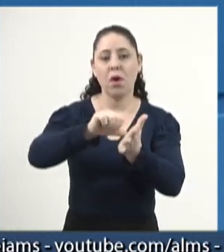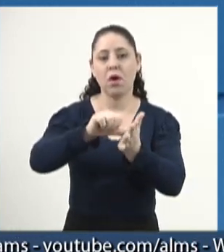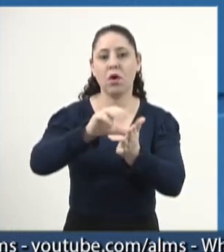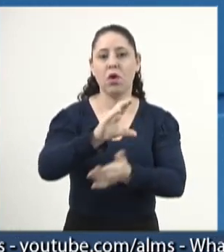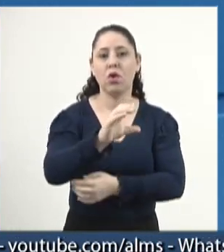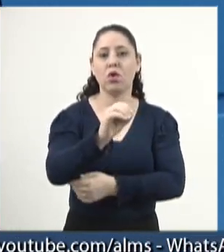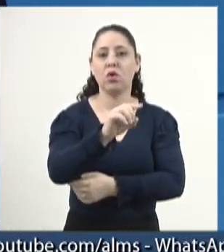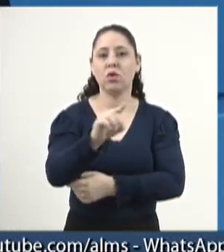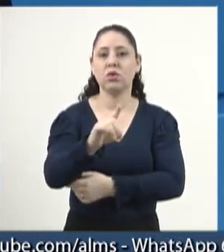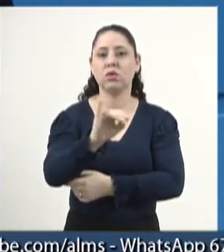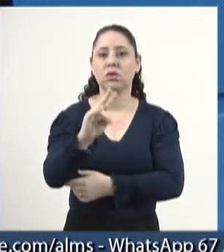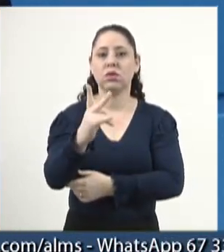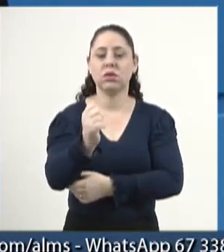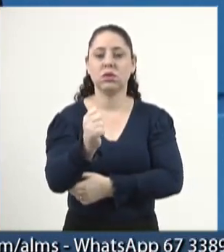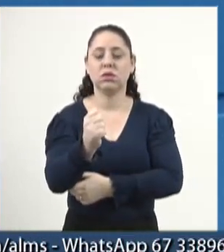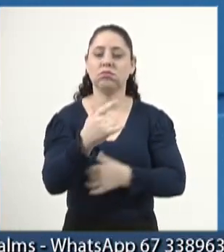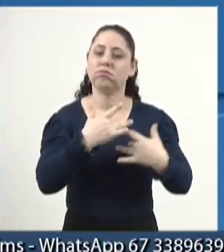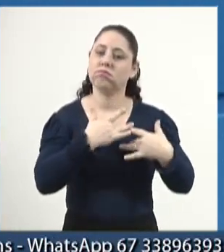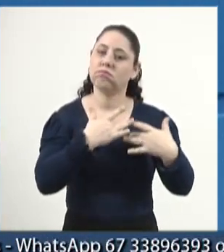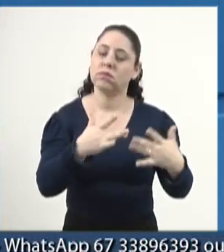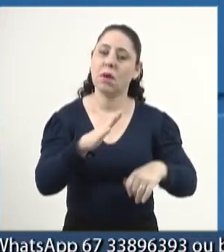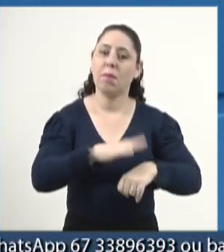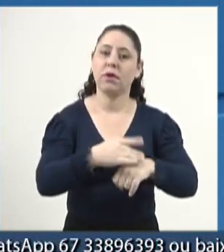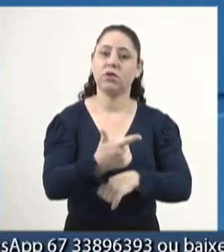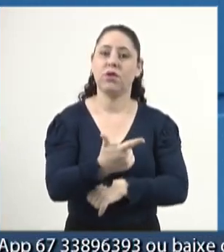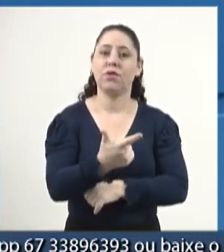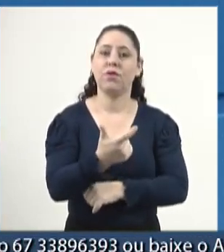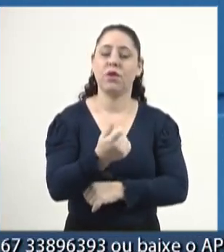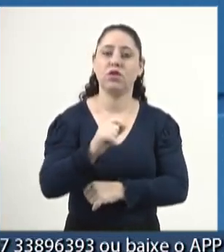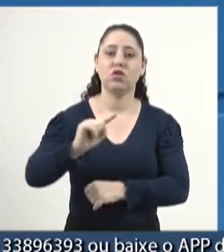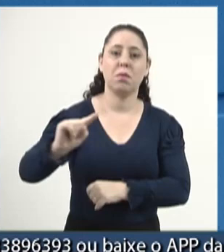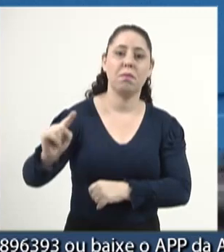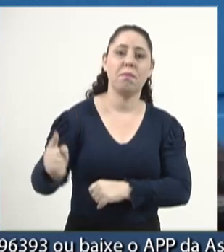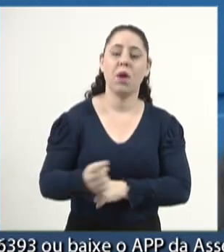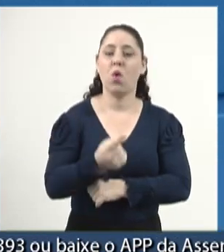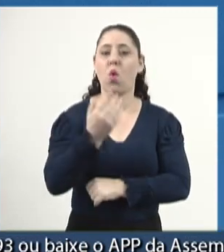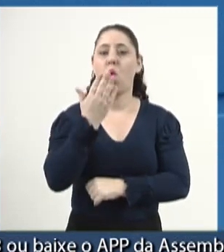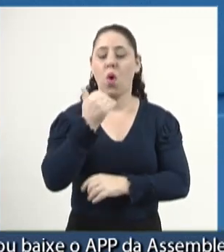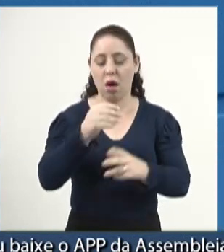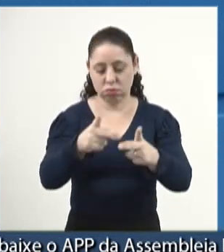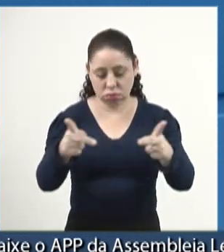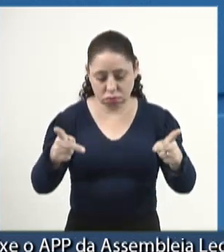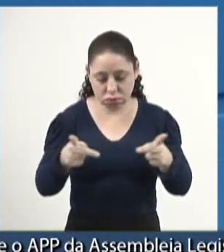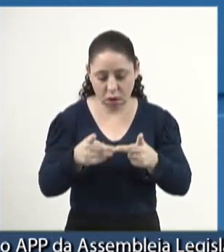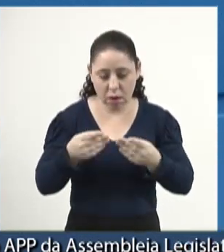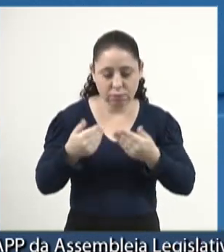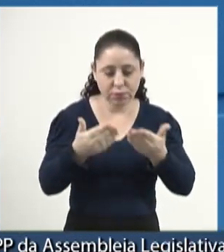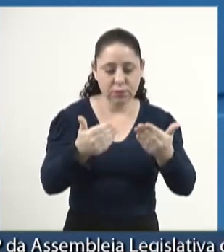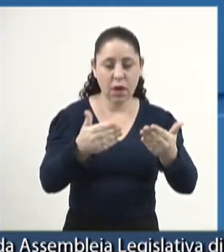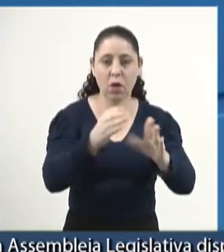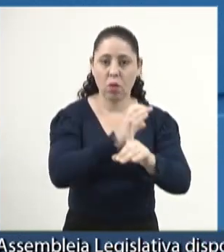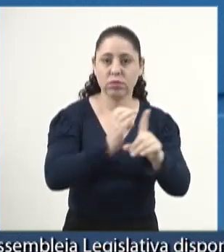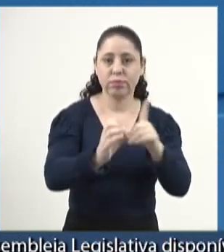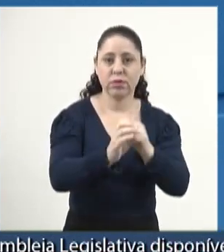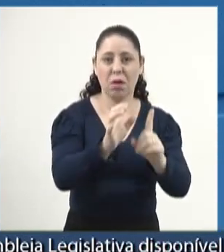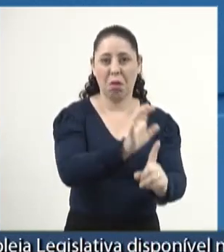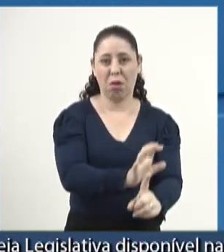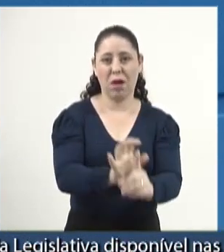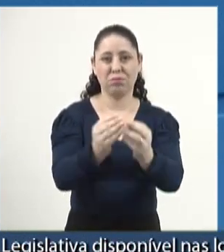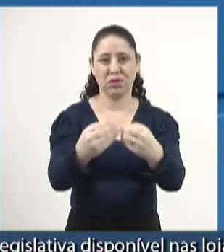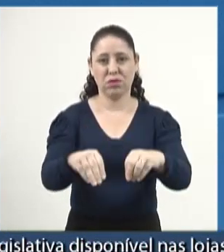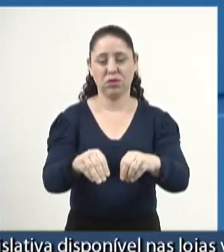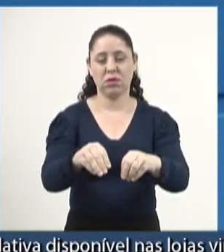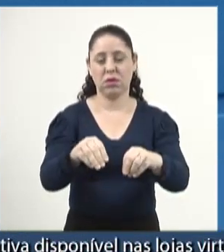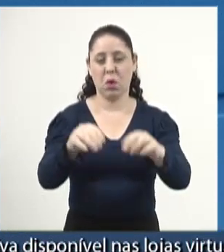Cozinha Solidária, mais de 20 mil marmitas para as comunidades mais afetadas pela enchente.